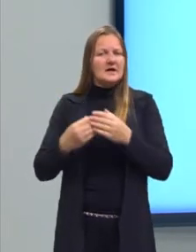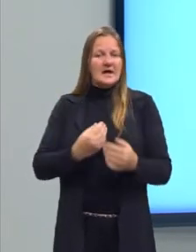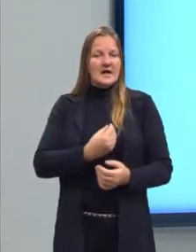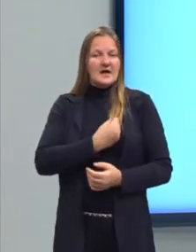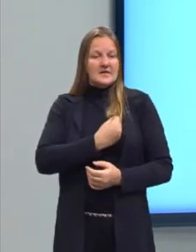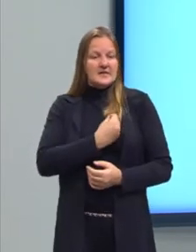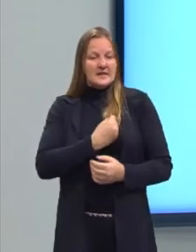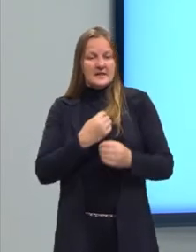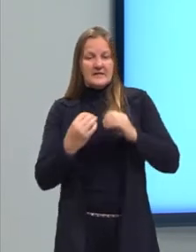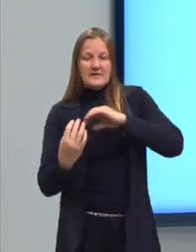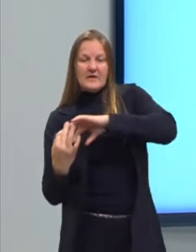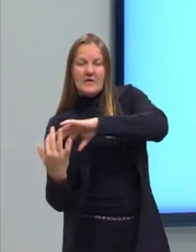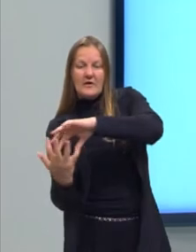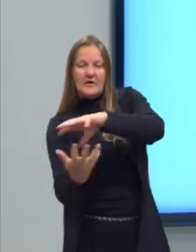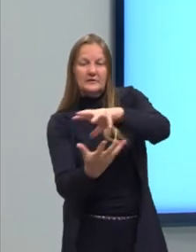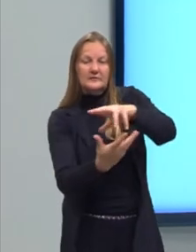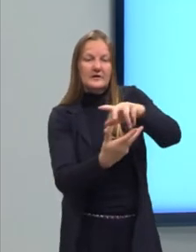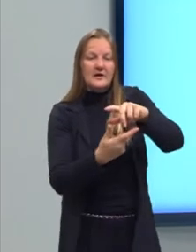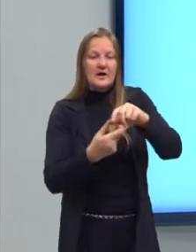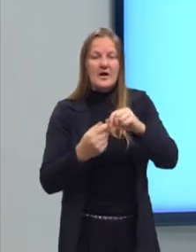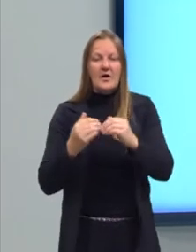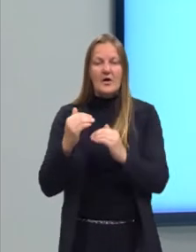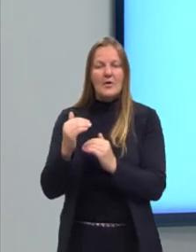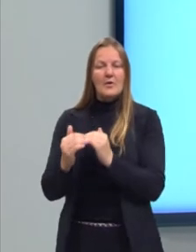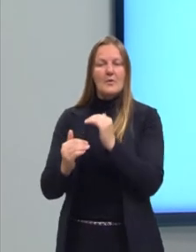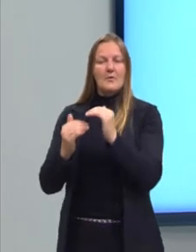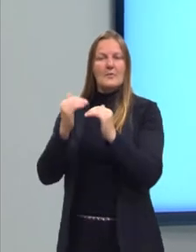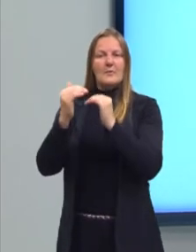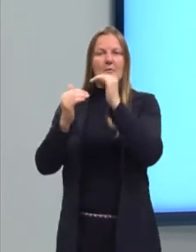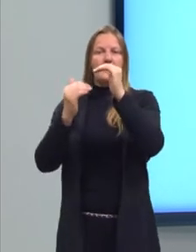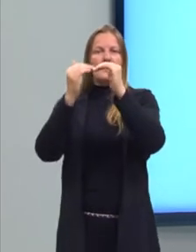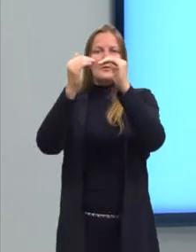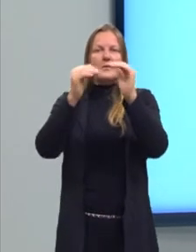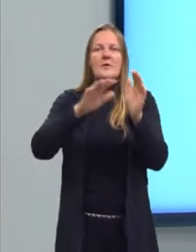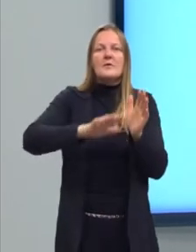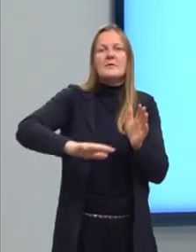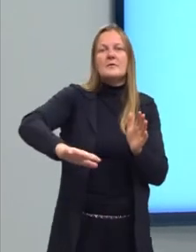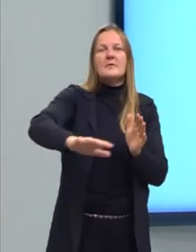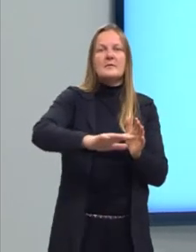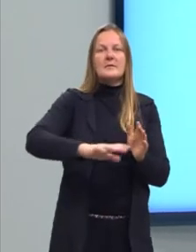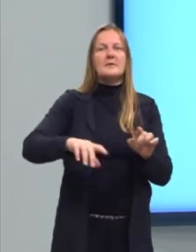evoluem juntas, eles estão muito interligados, ambiente e espécies.